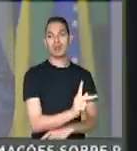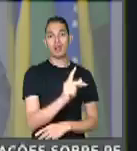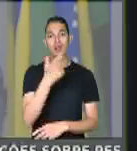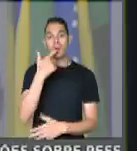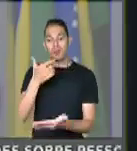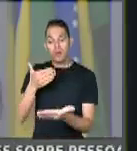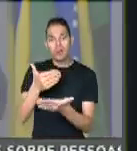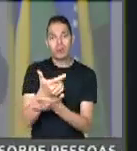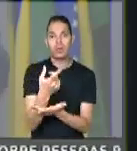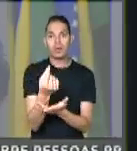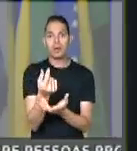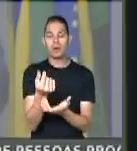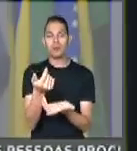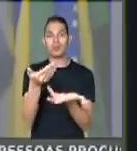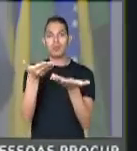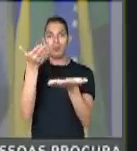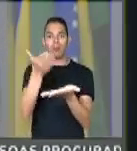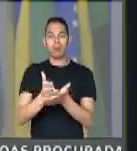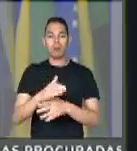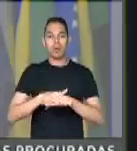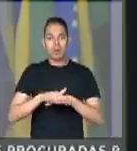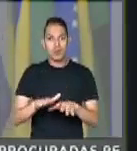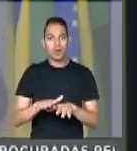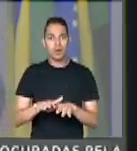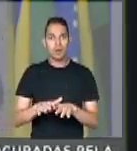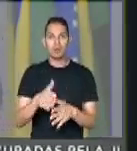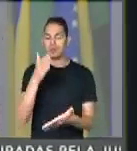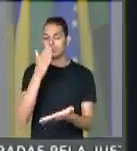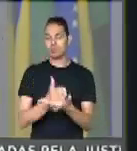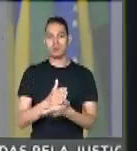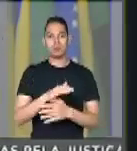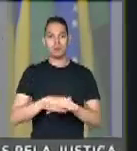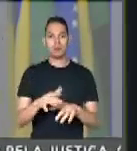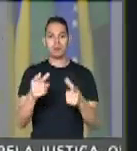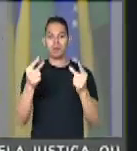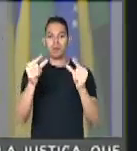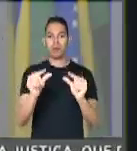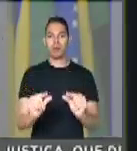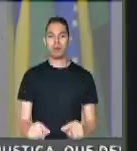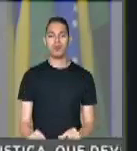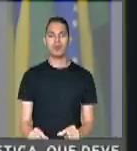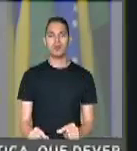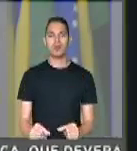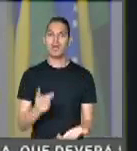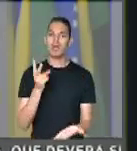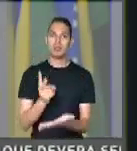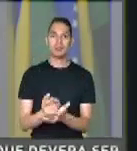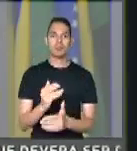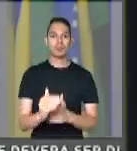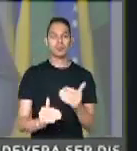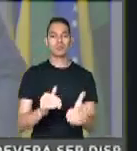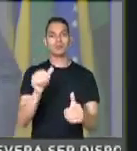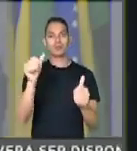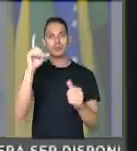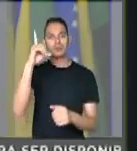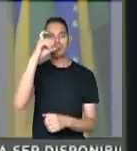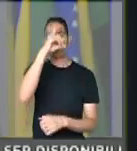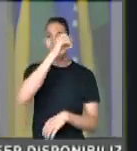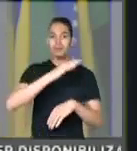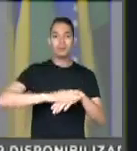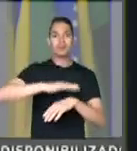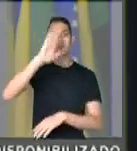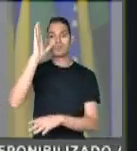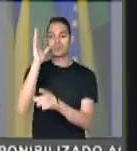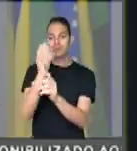vai acabar. Não terá mais dinheiro. Está cada vez mais difícil fechar as